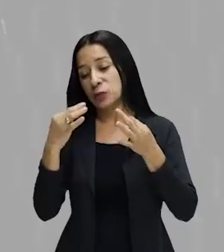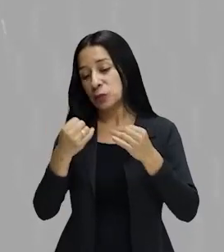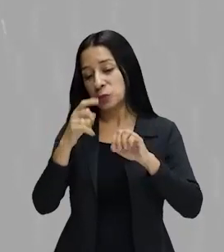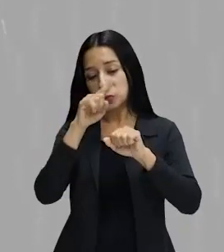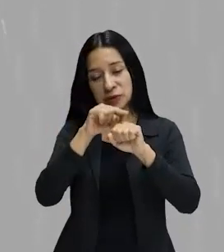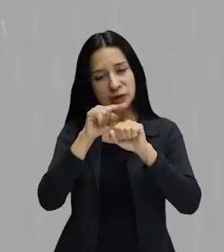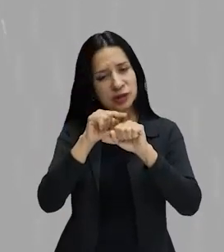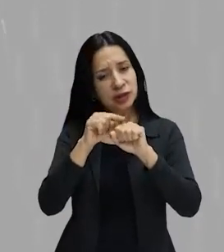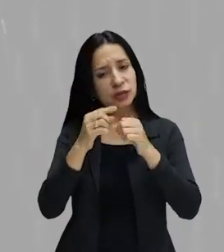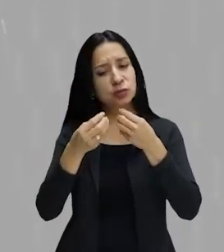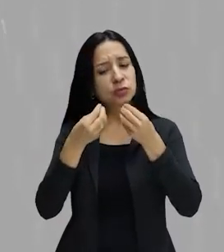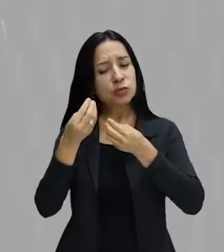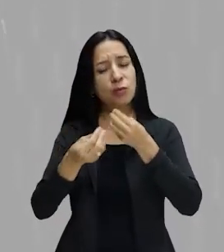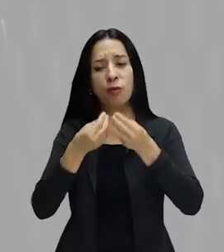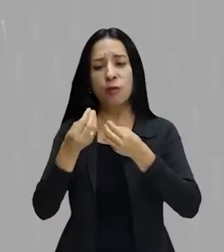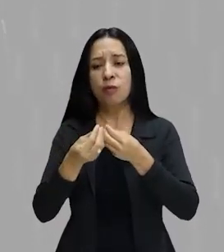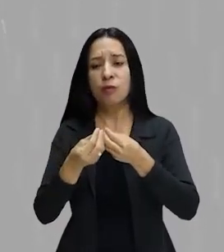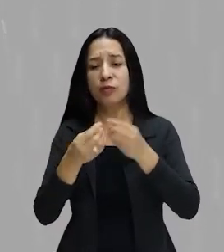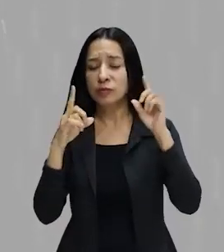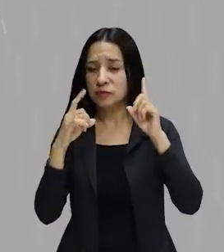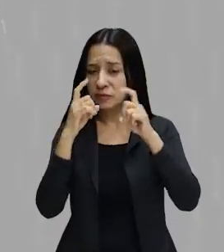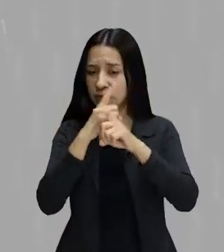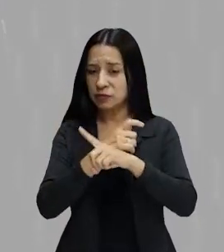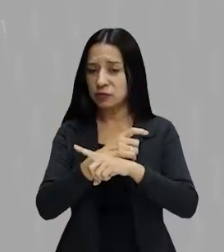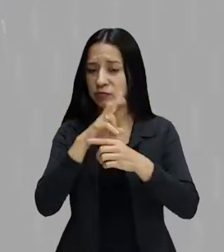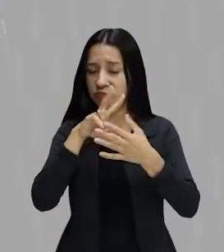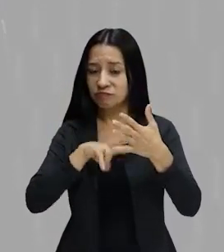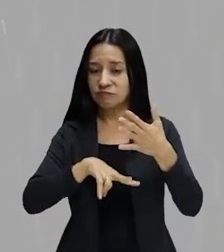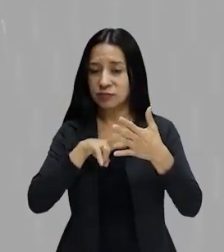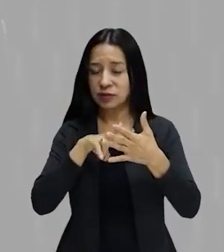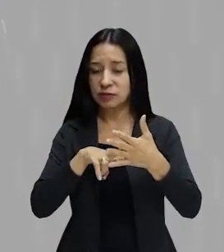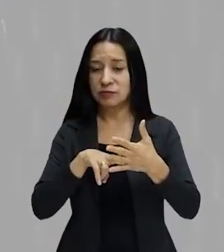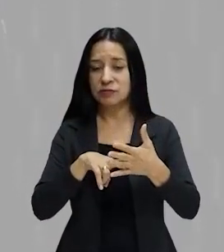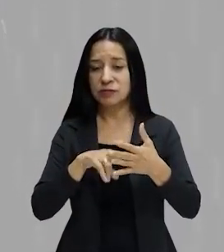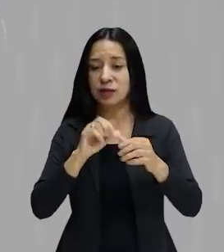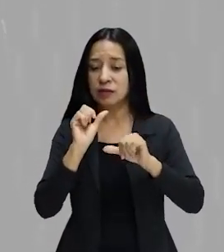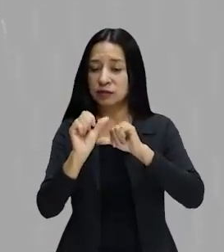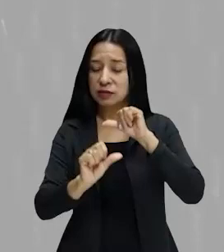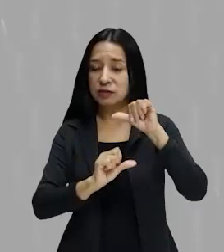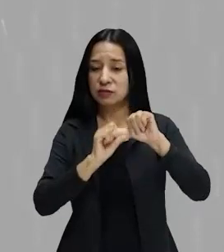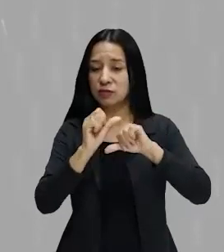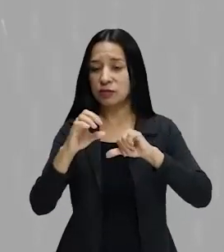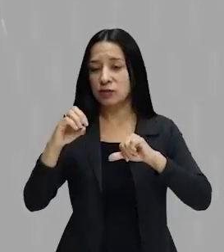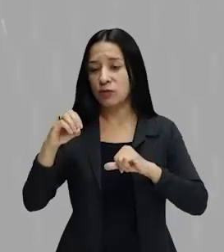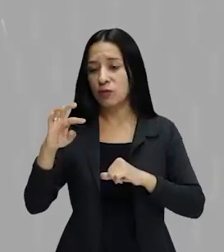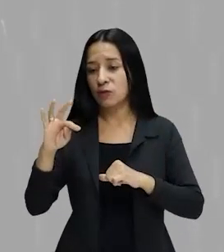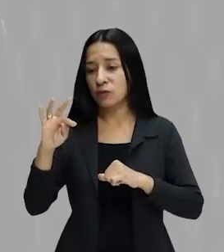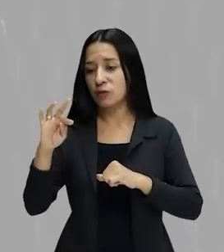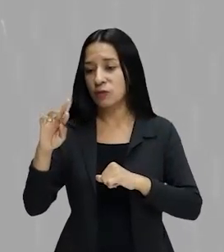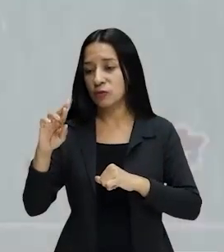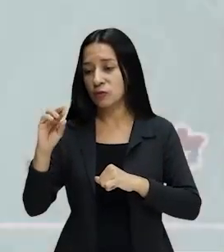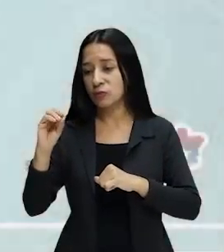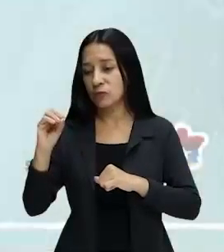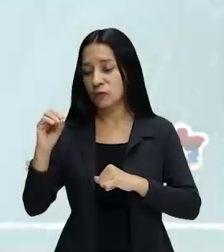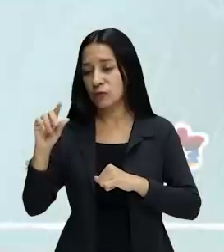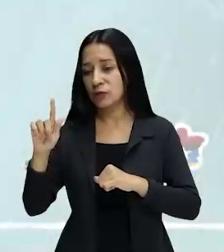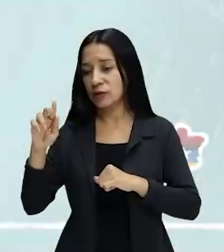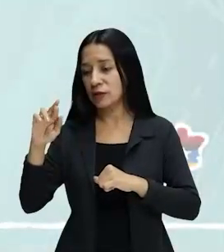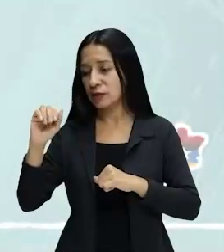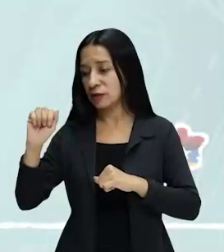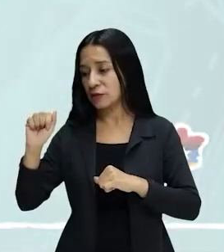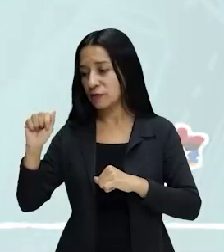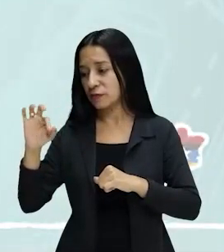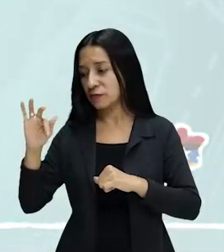concordo com ele, essas reformas ortográficas bagunçam, esculhambam com a nossa vida, não verdade? A primeira